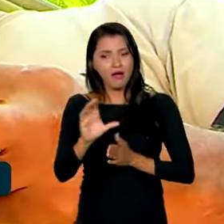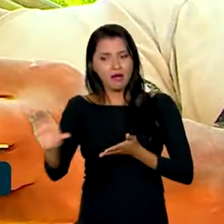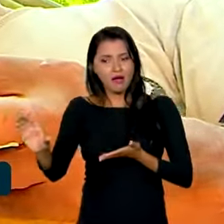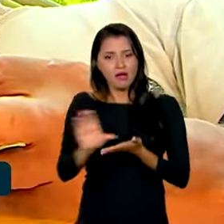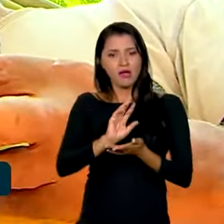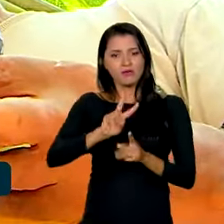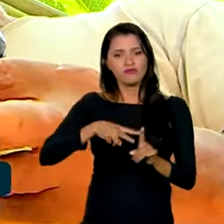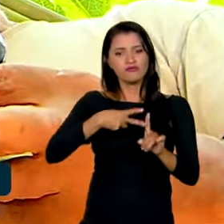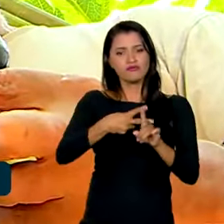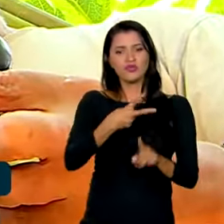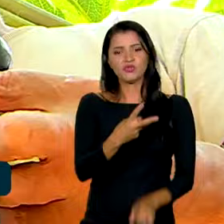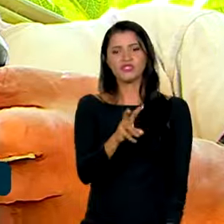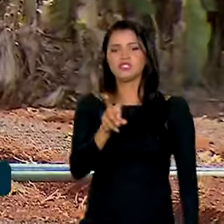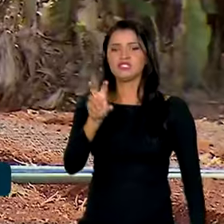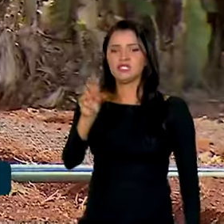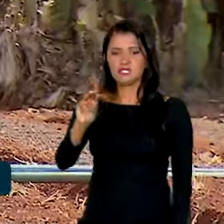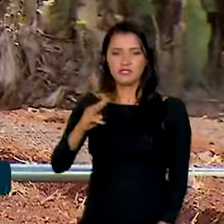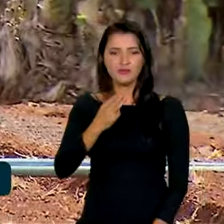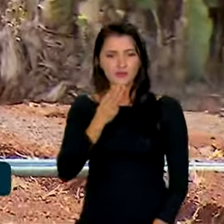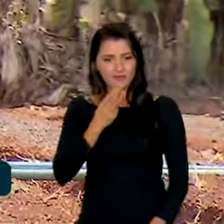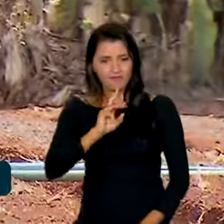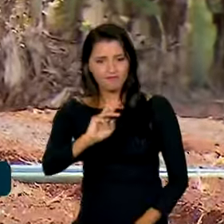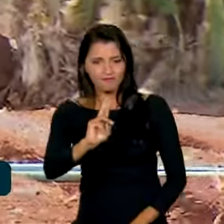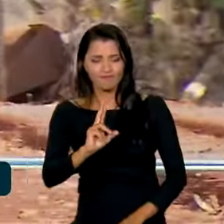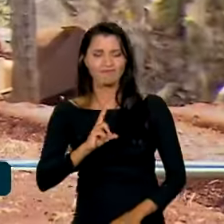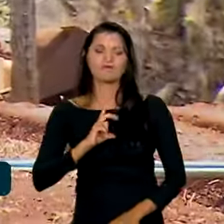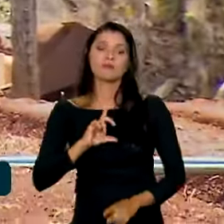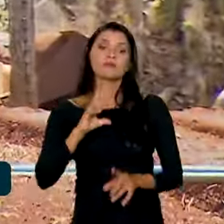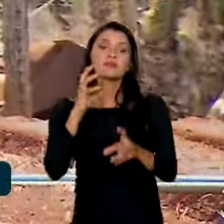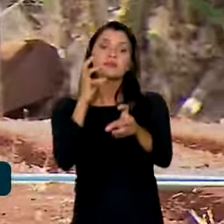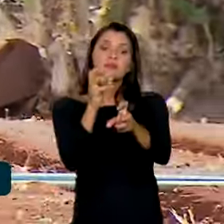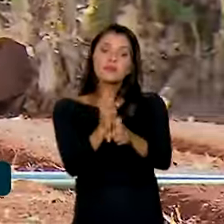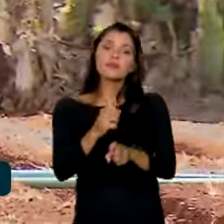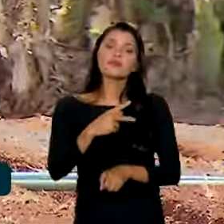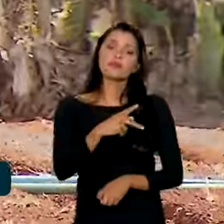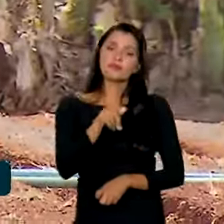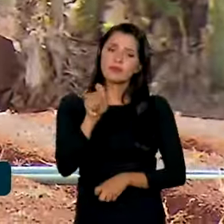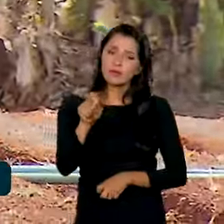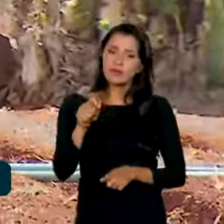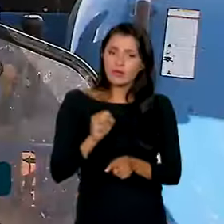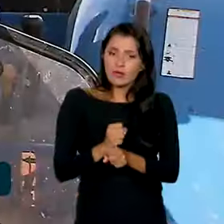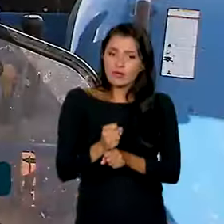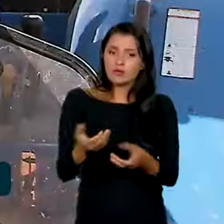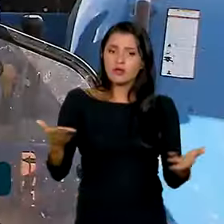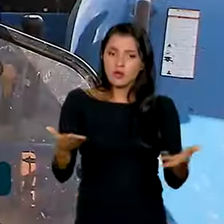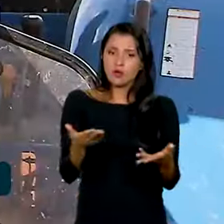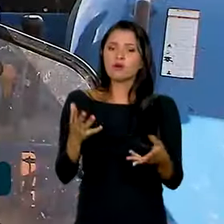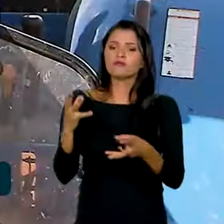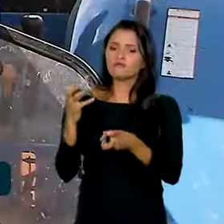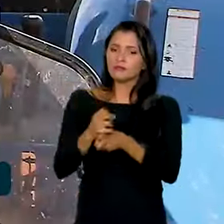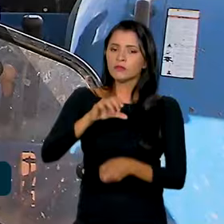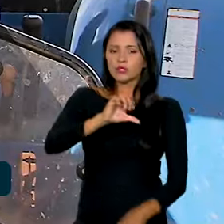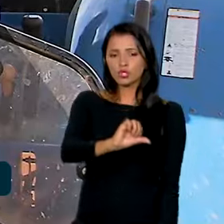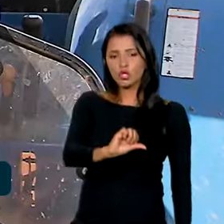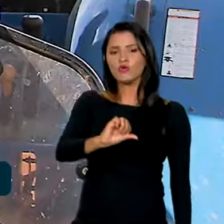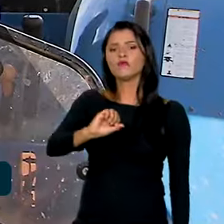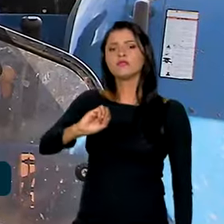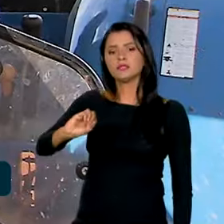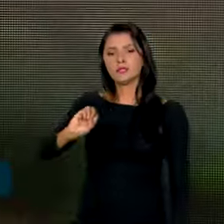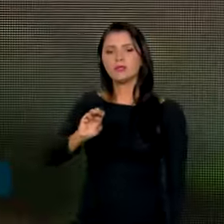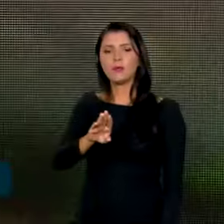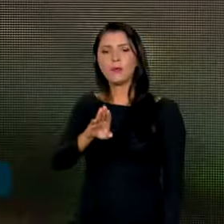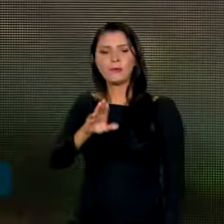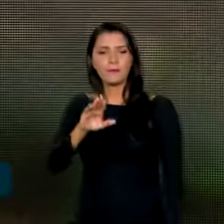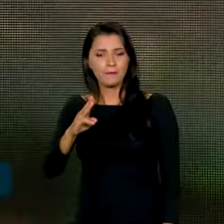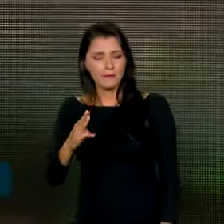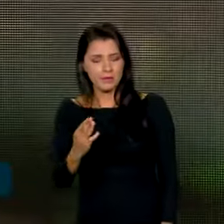250 milhões de reais. Com isto, o orçamento do PAA para este ano vai contar com 900 milhões de reais.